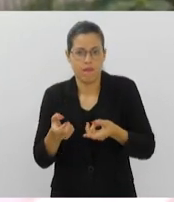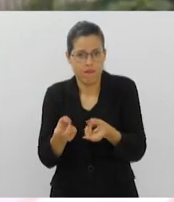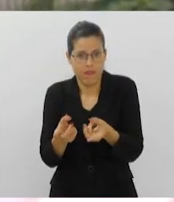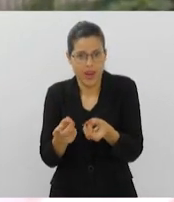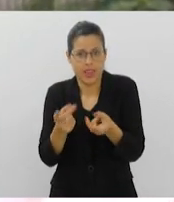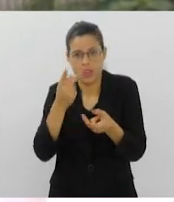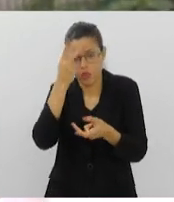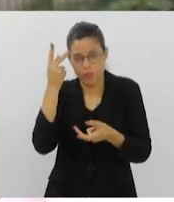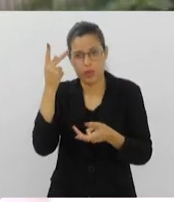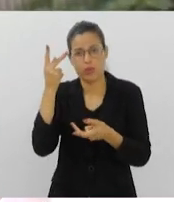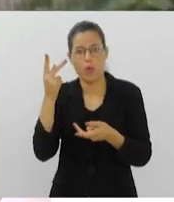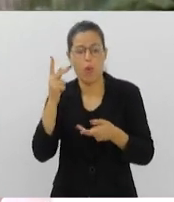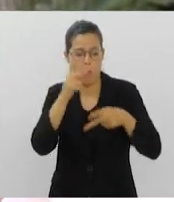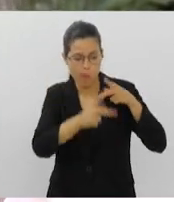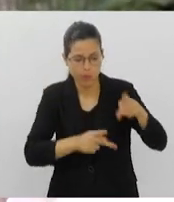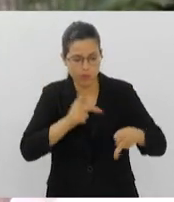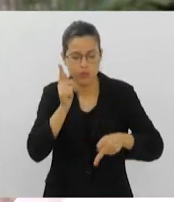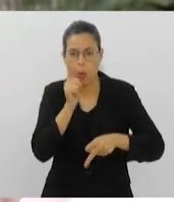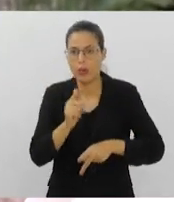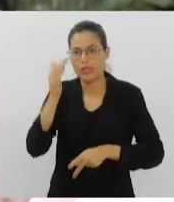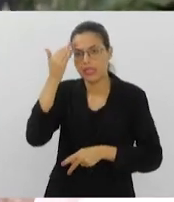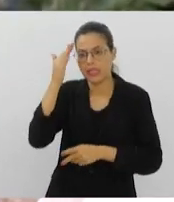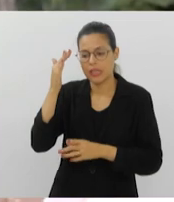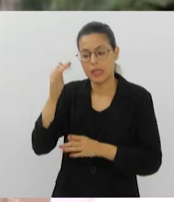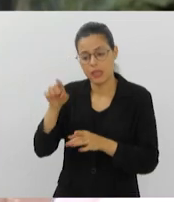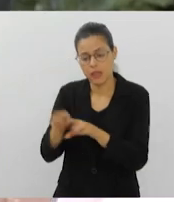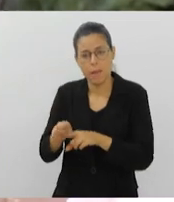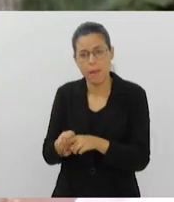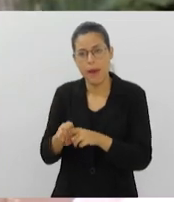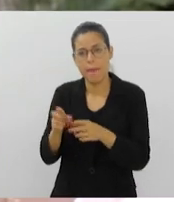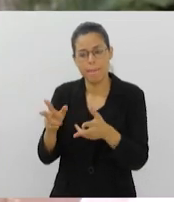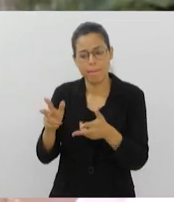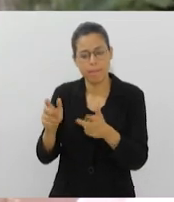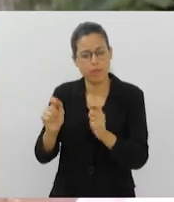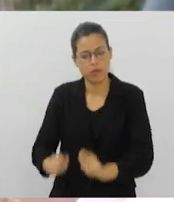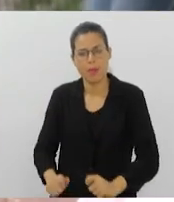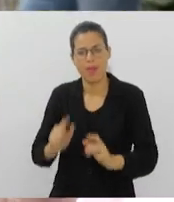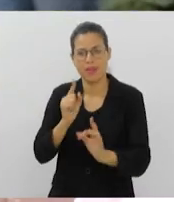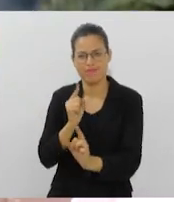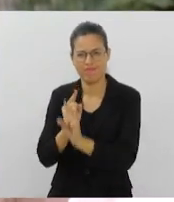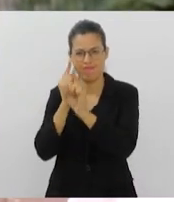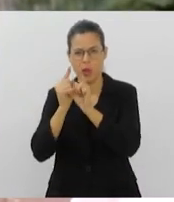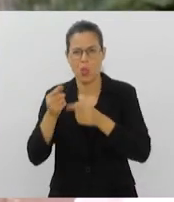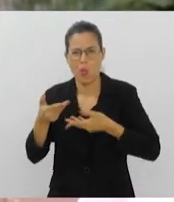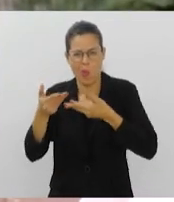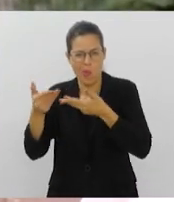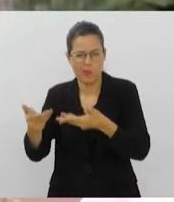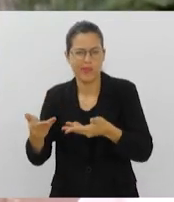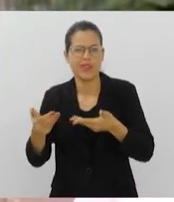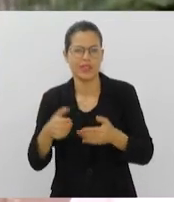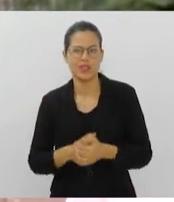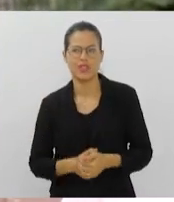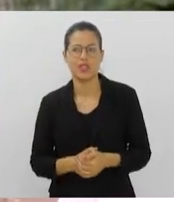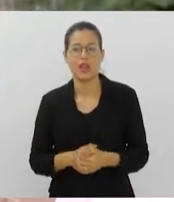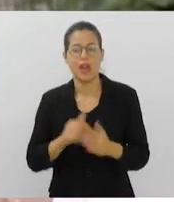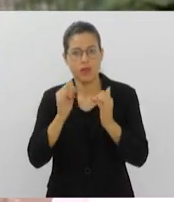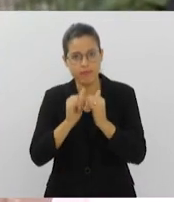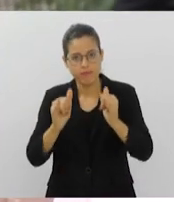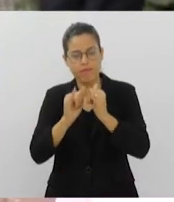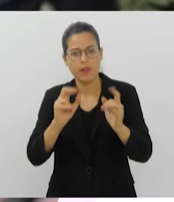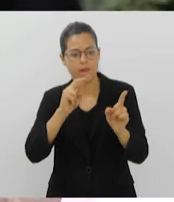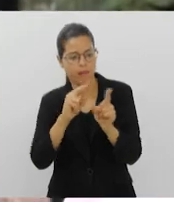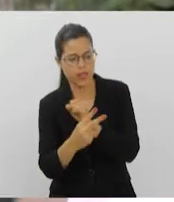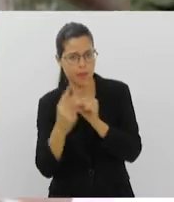é esse fenômeno e poder identificar num convite, numa oferta. A campanha é para dar visibilidade mesmo.